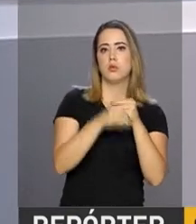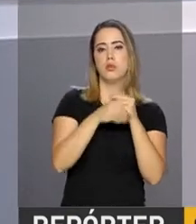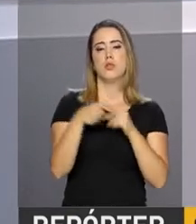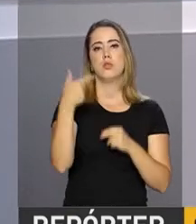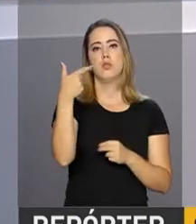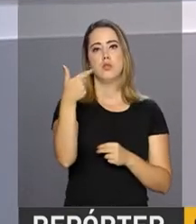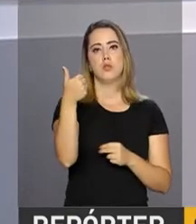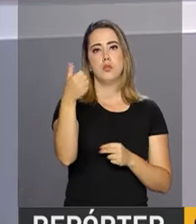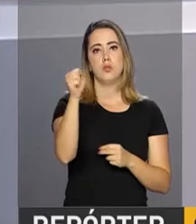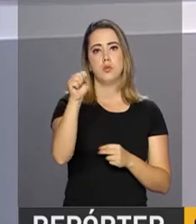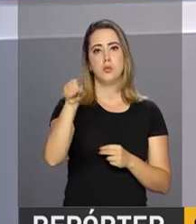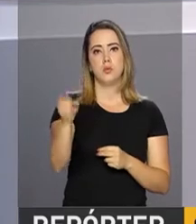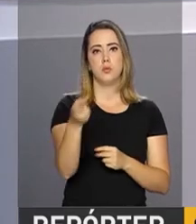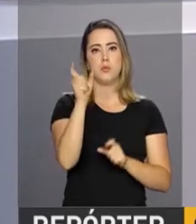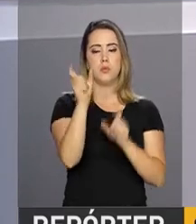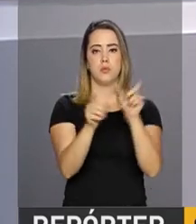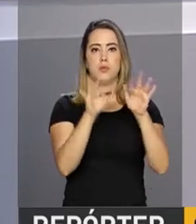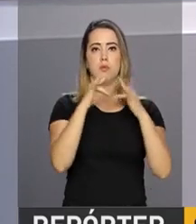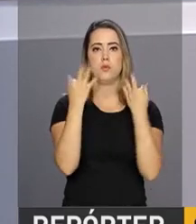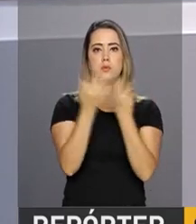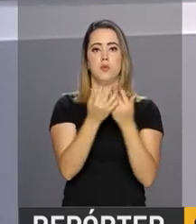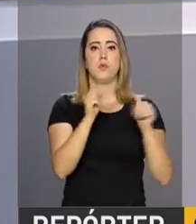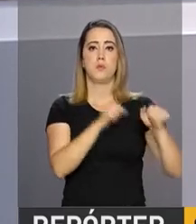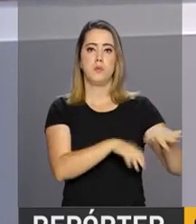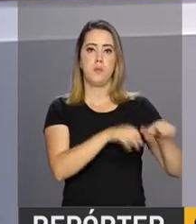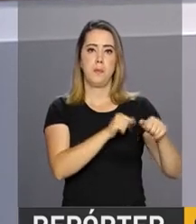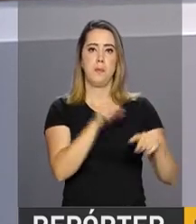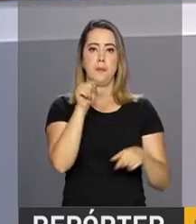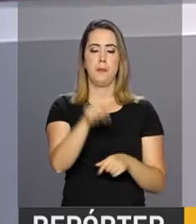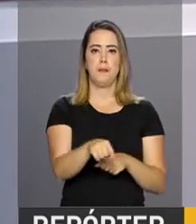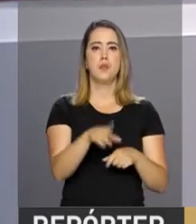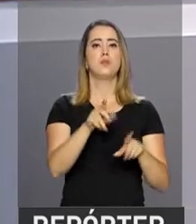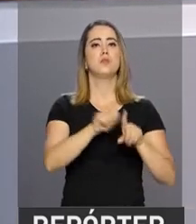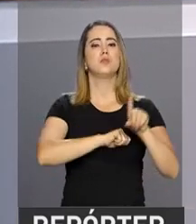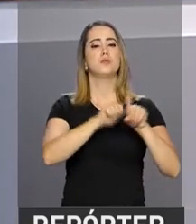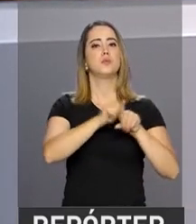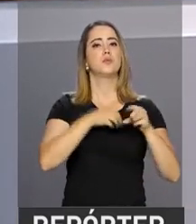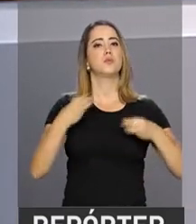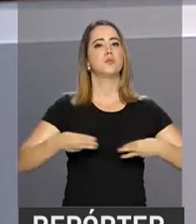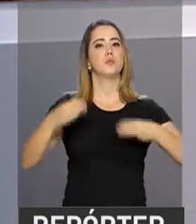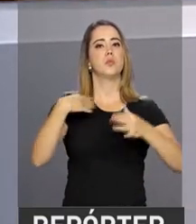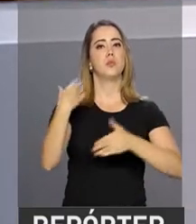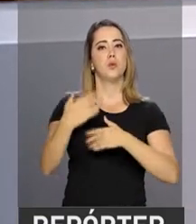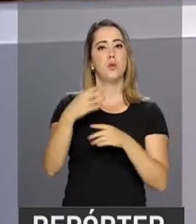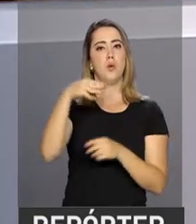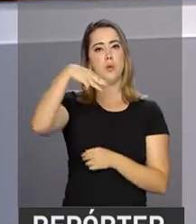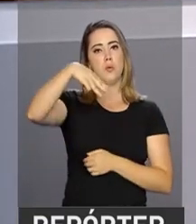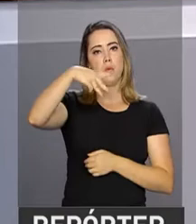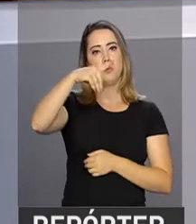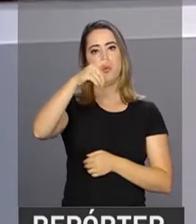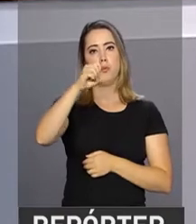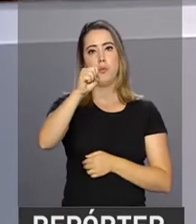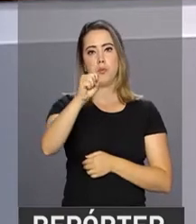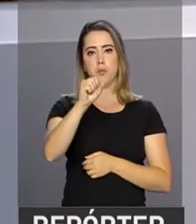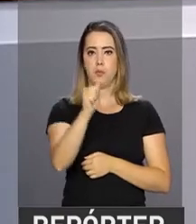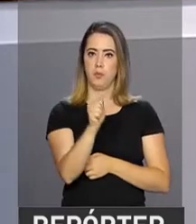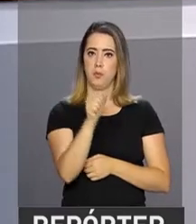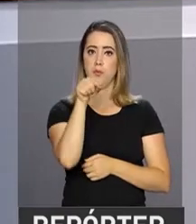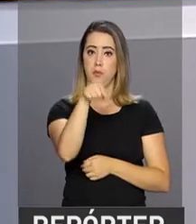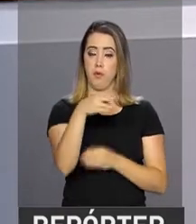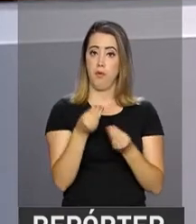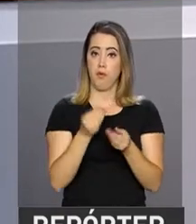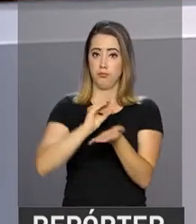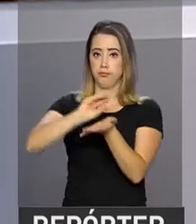218 mil famílias em setembro. Neste mês, o Ministério do Desenvolvimento Social e Agrário vai repassar